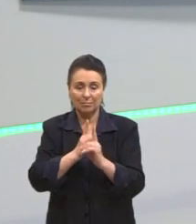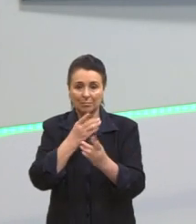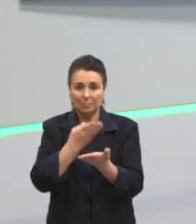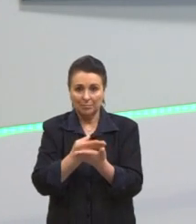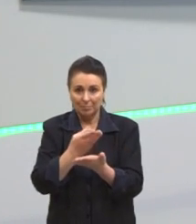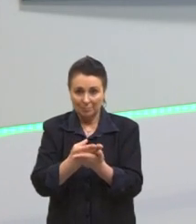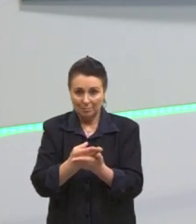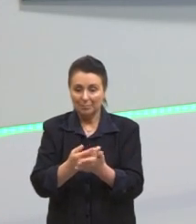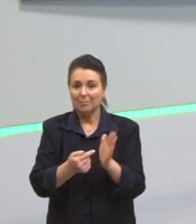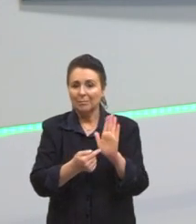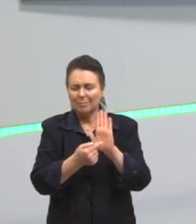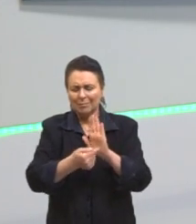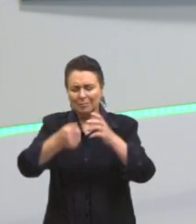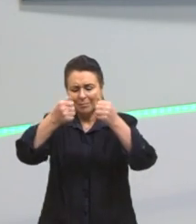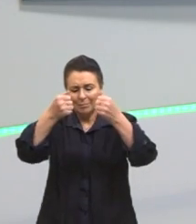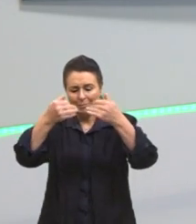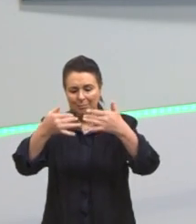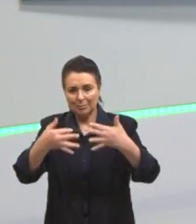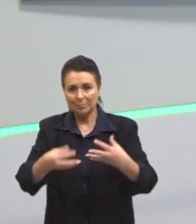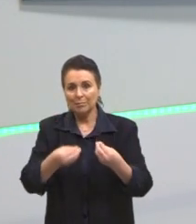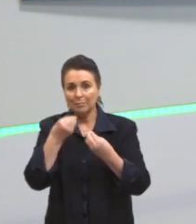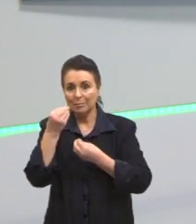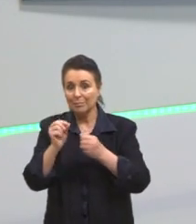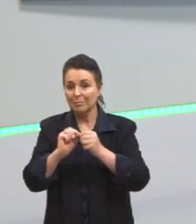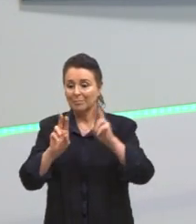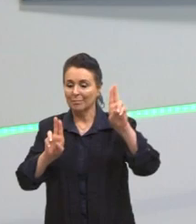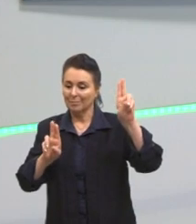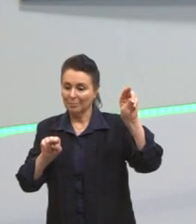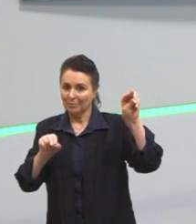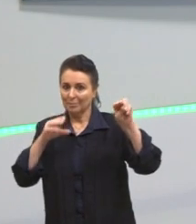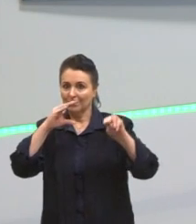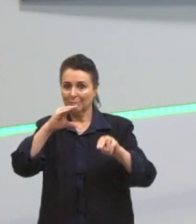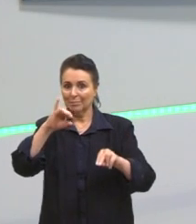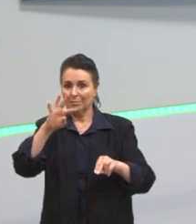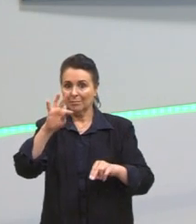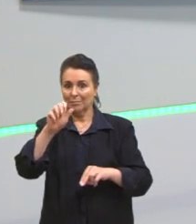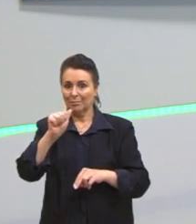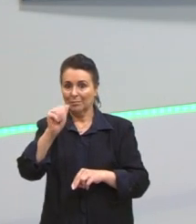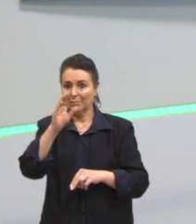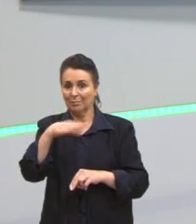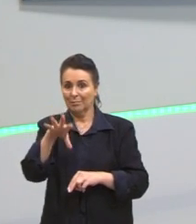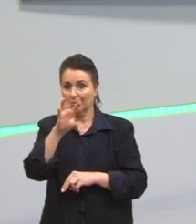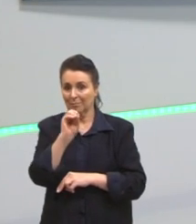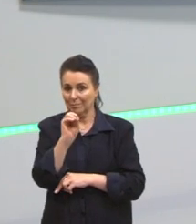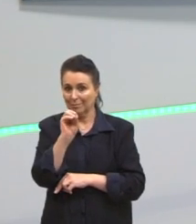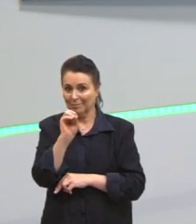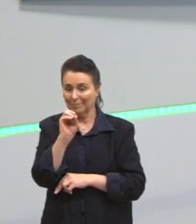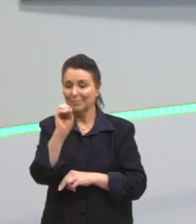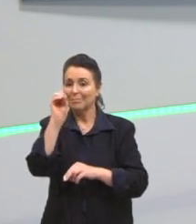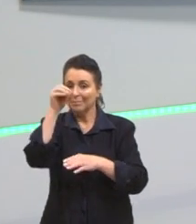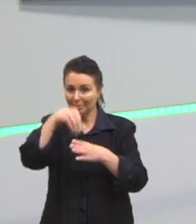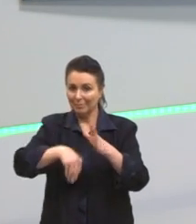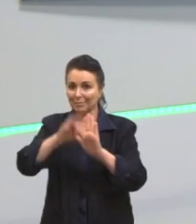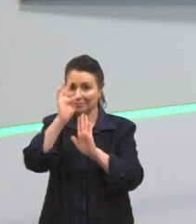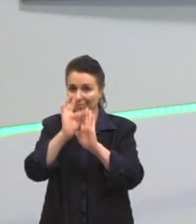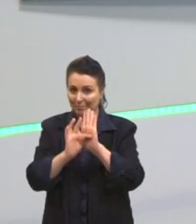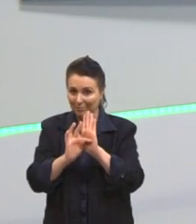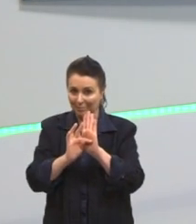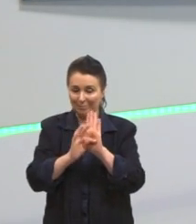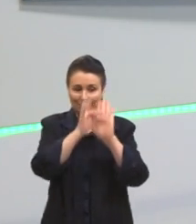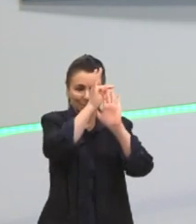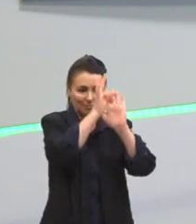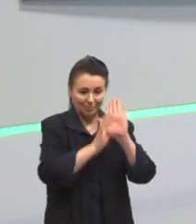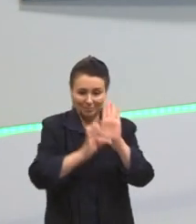sobre como fazer as citações, né? Que é promover a intertextualidade dentro desse meu texto de redação, trazer